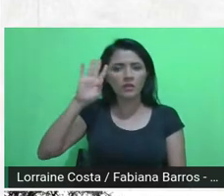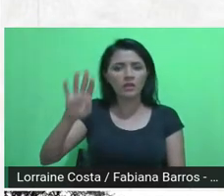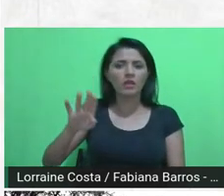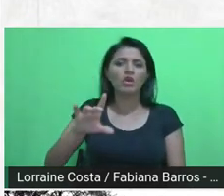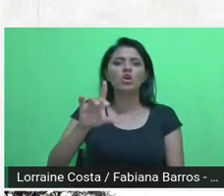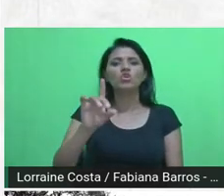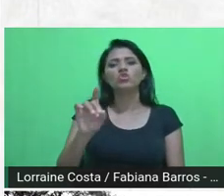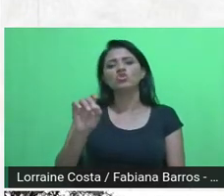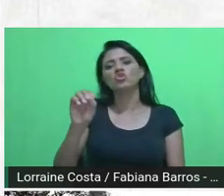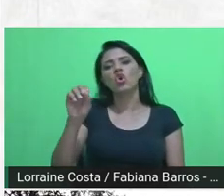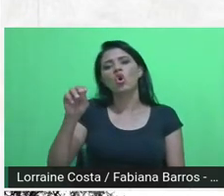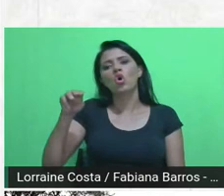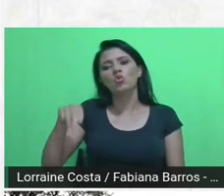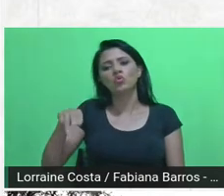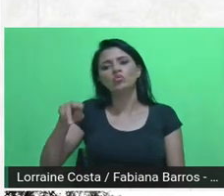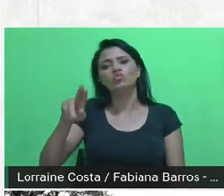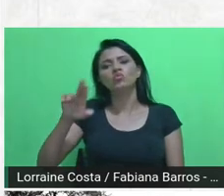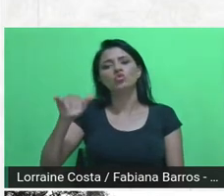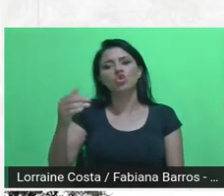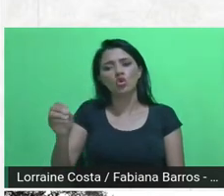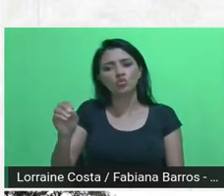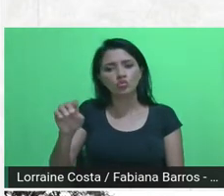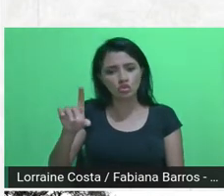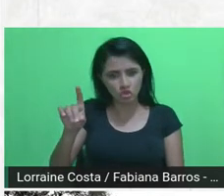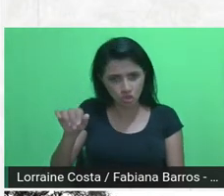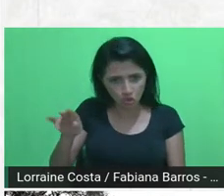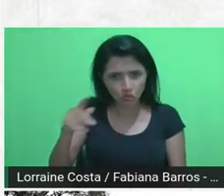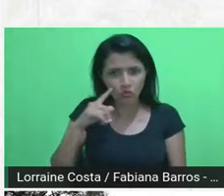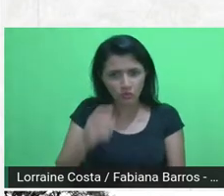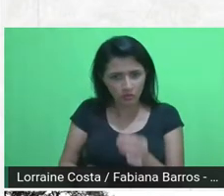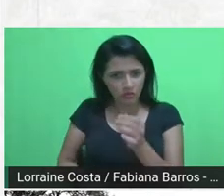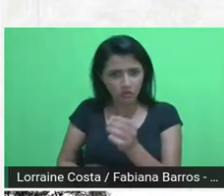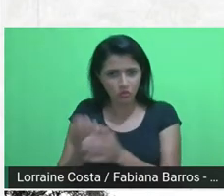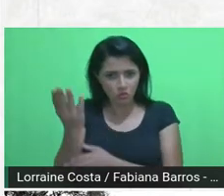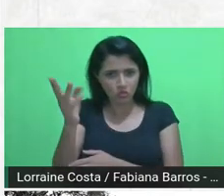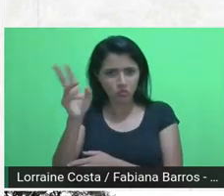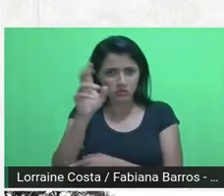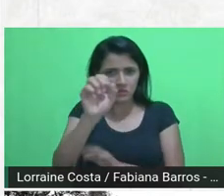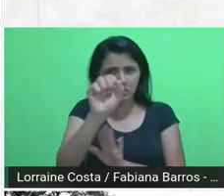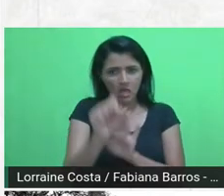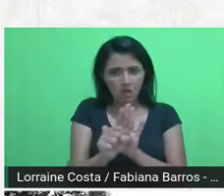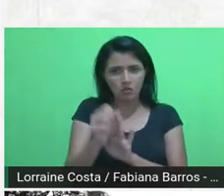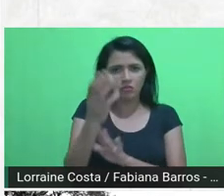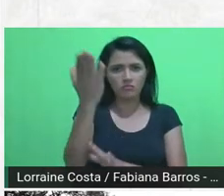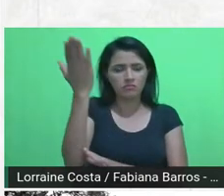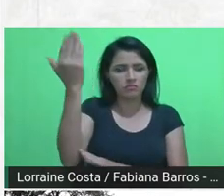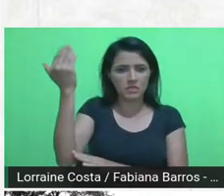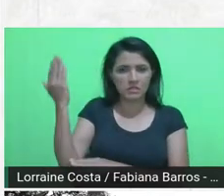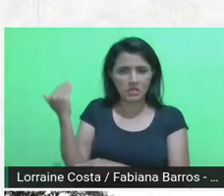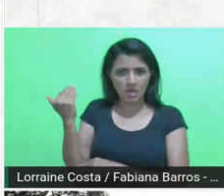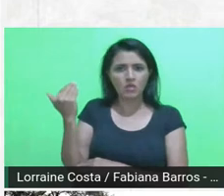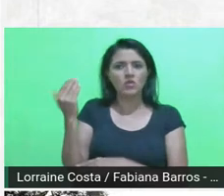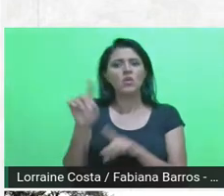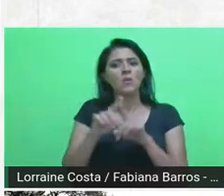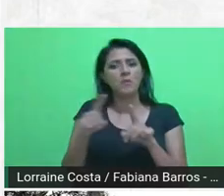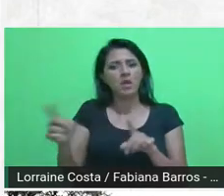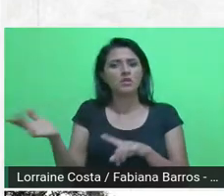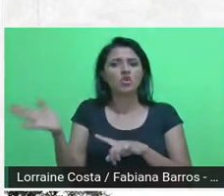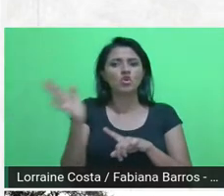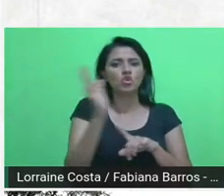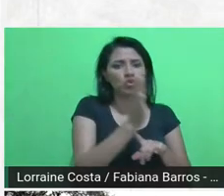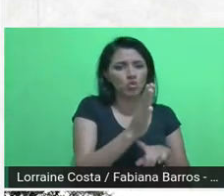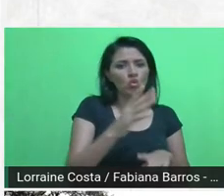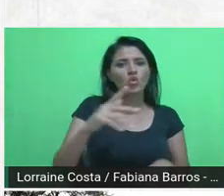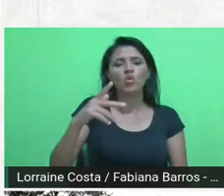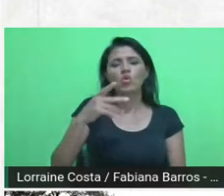desenvolveu no século passado, mas que também ajudou Paulo Freire a